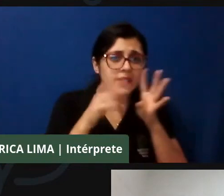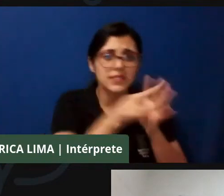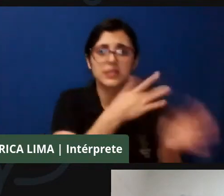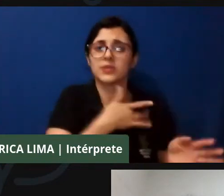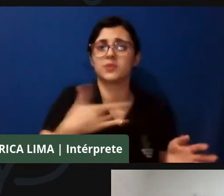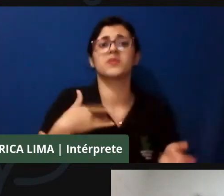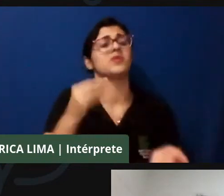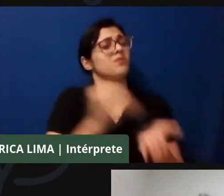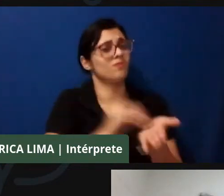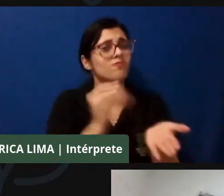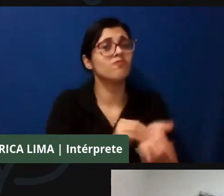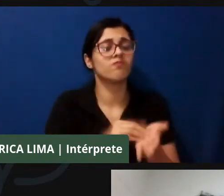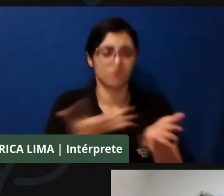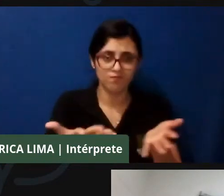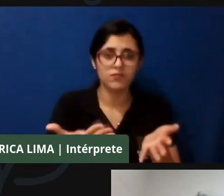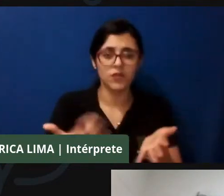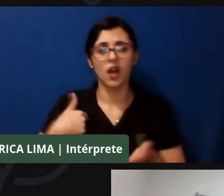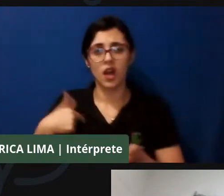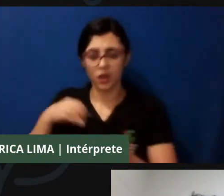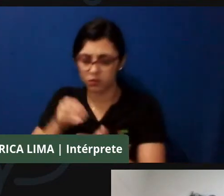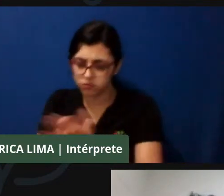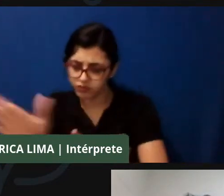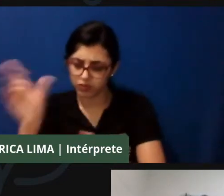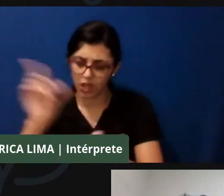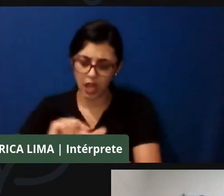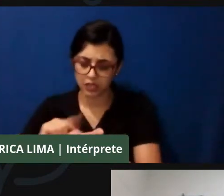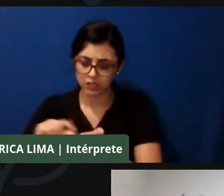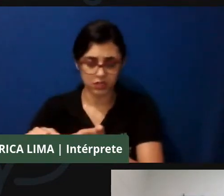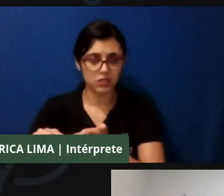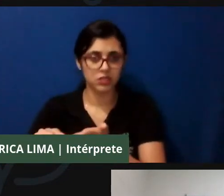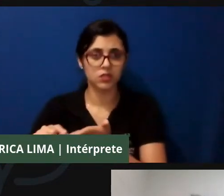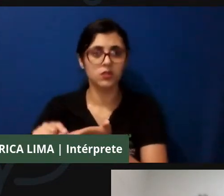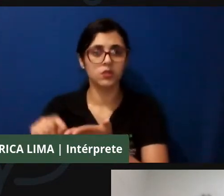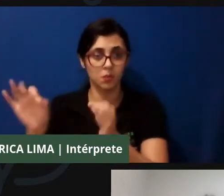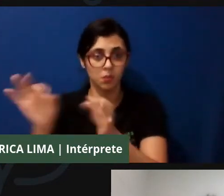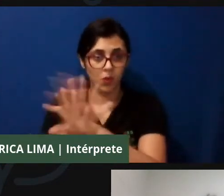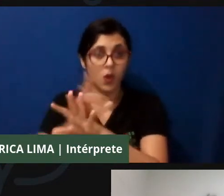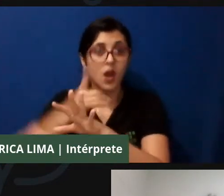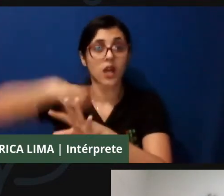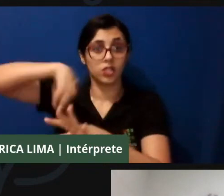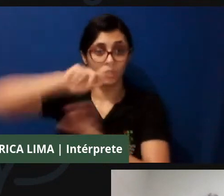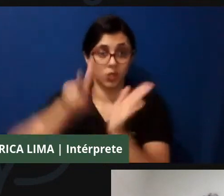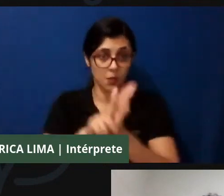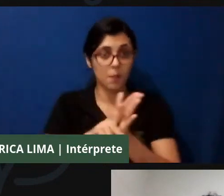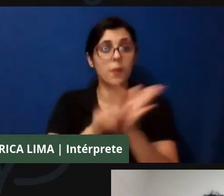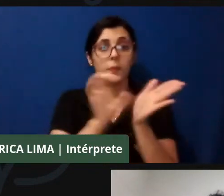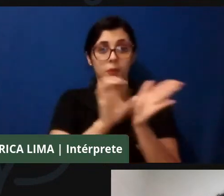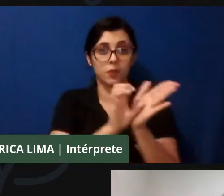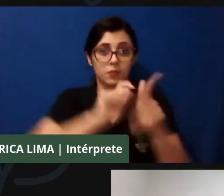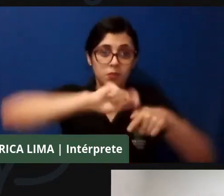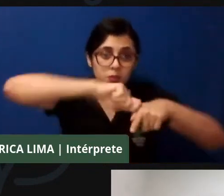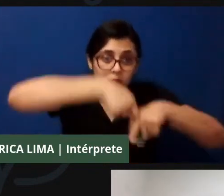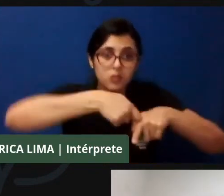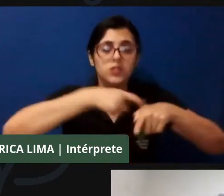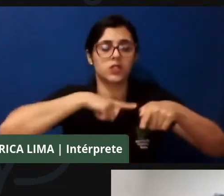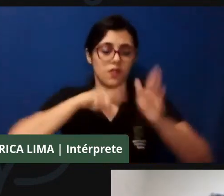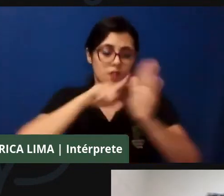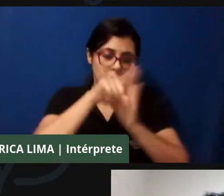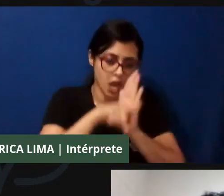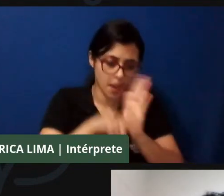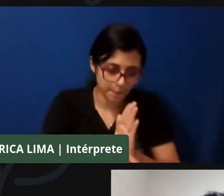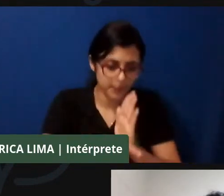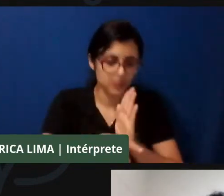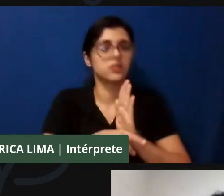Depois daquele artigo, nós e o Movimento Quilombola, nós realizamos uma pesquisa do território do Rio de Janeiro com 45 Comunidades